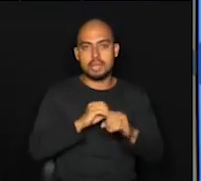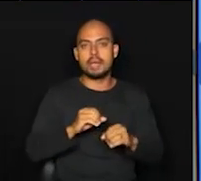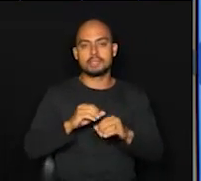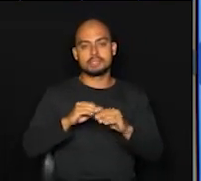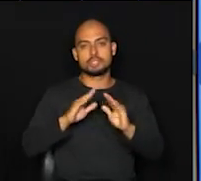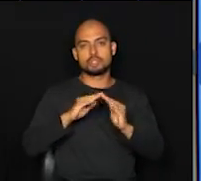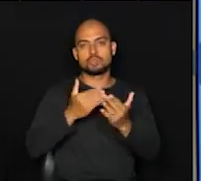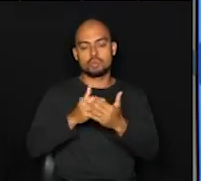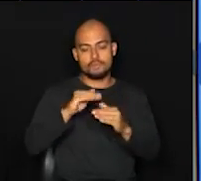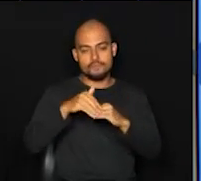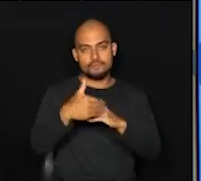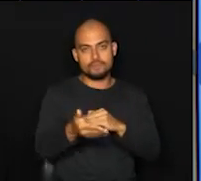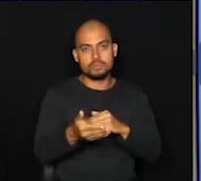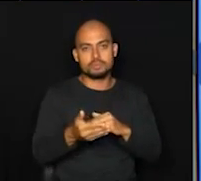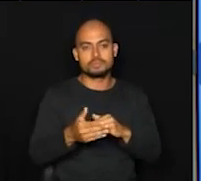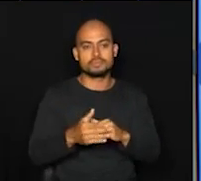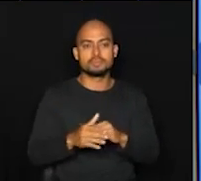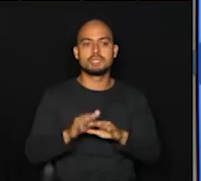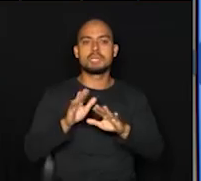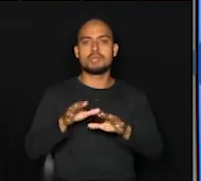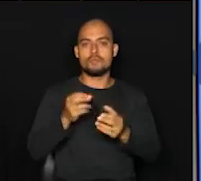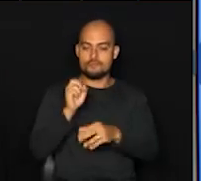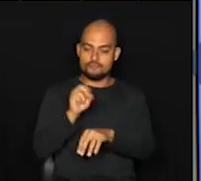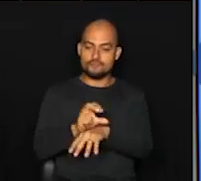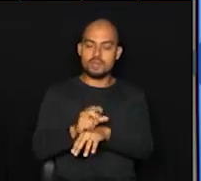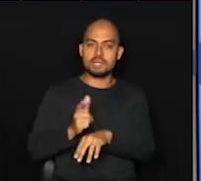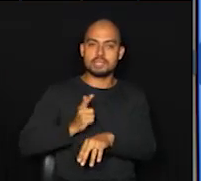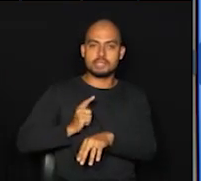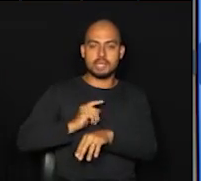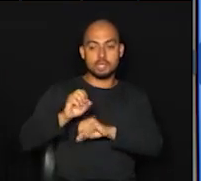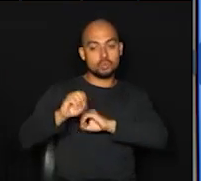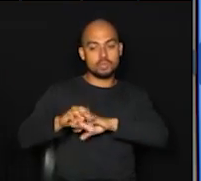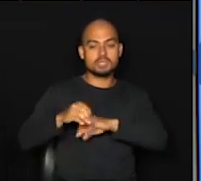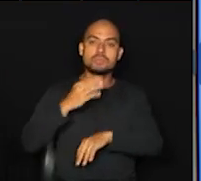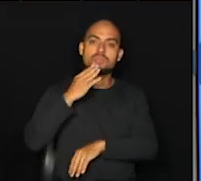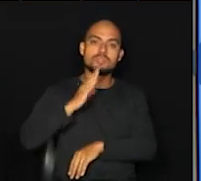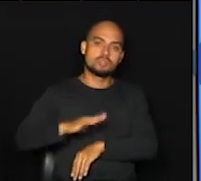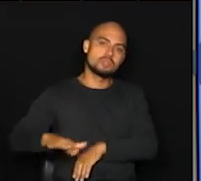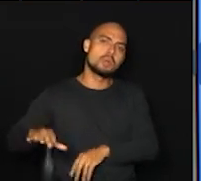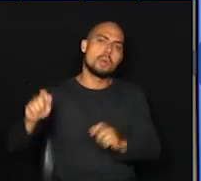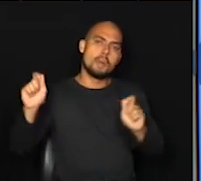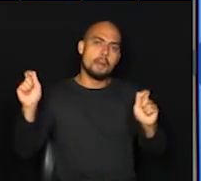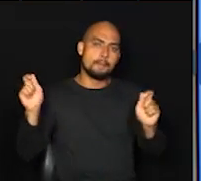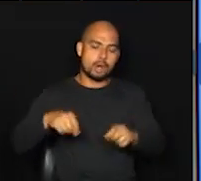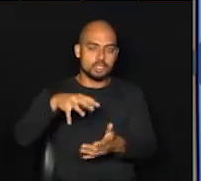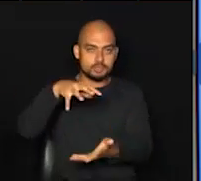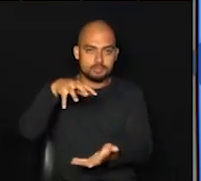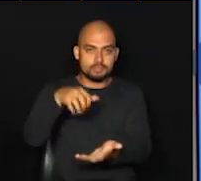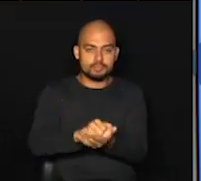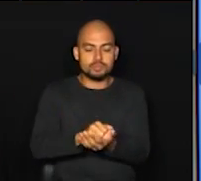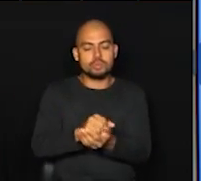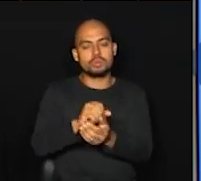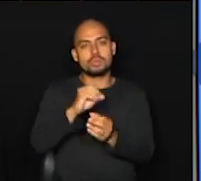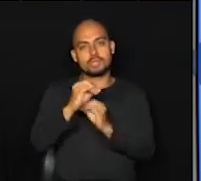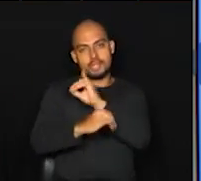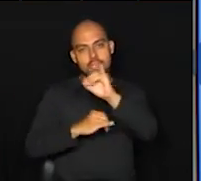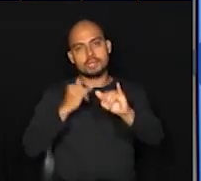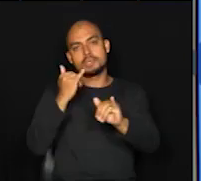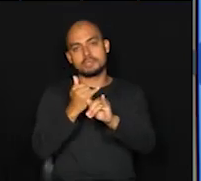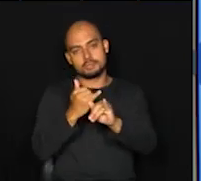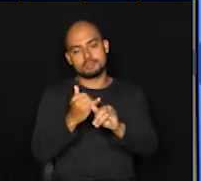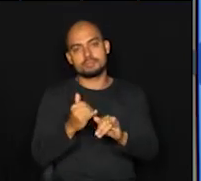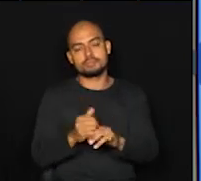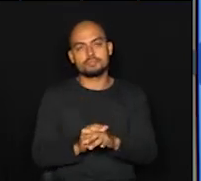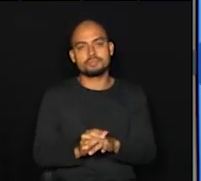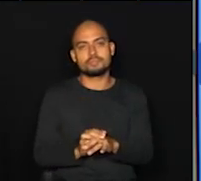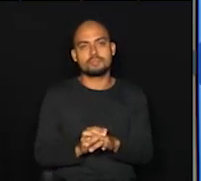remanescentes na educação infantil da cidade e aí você pode, inclusive, fazer a inscrição online. Lembrando que a